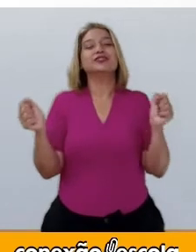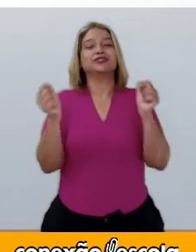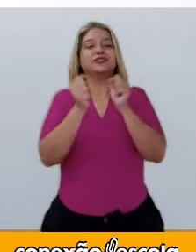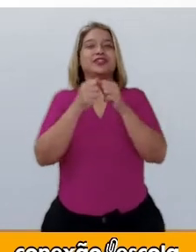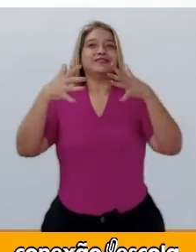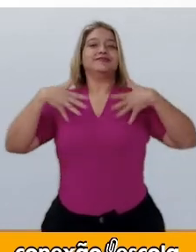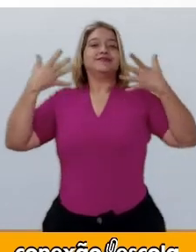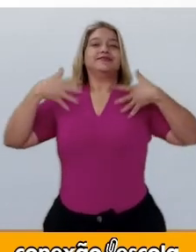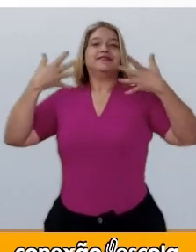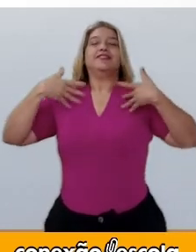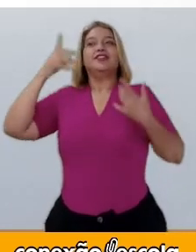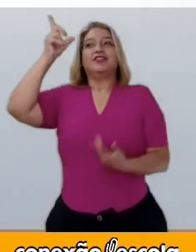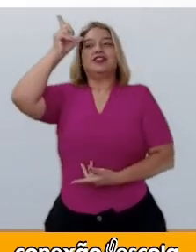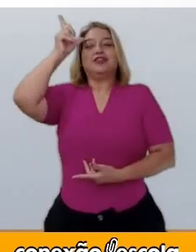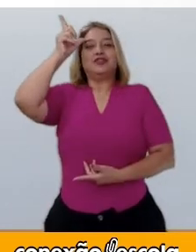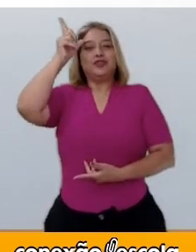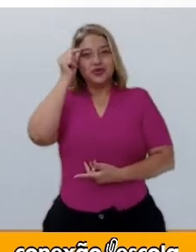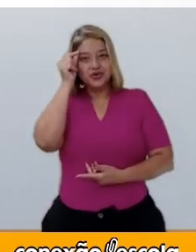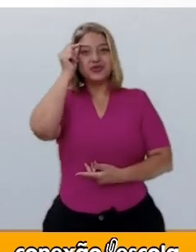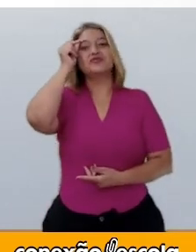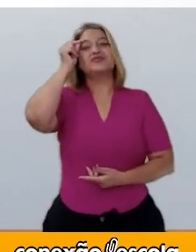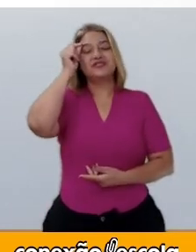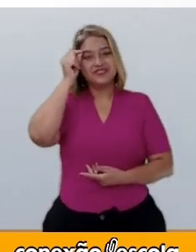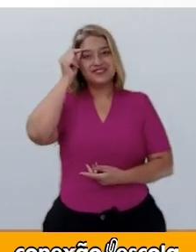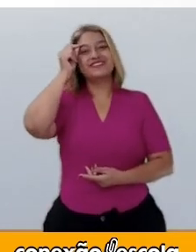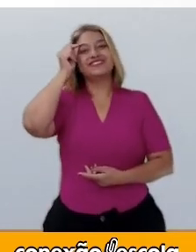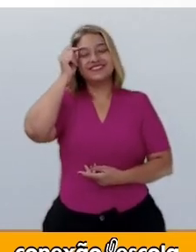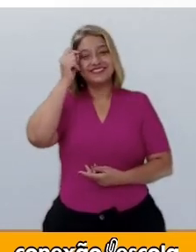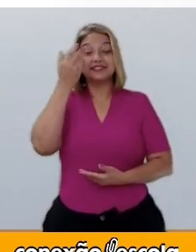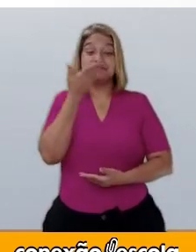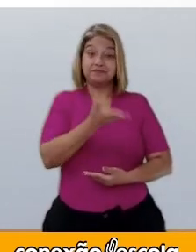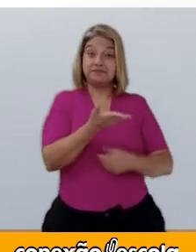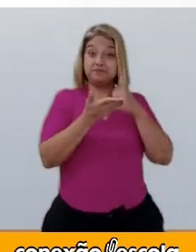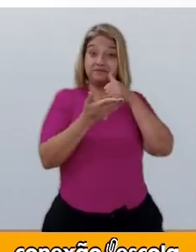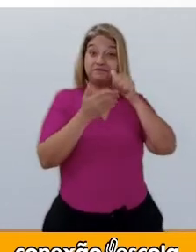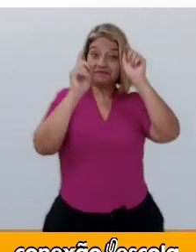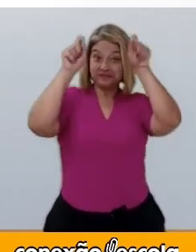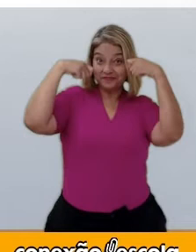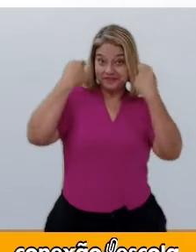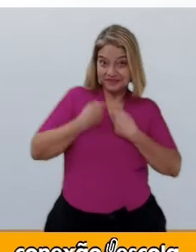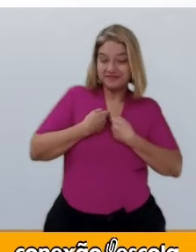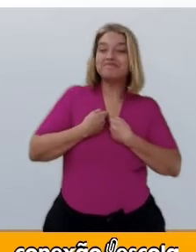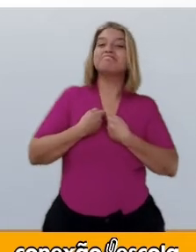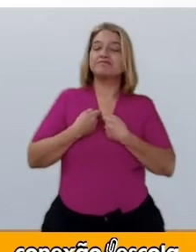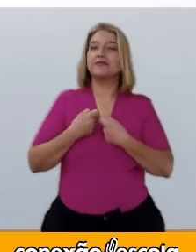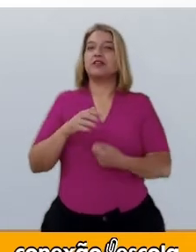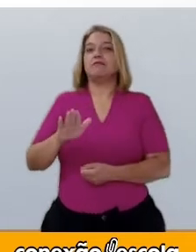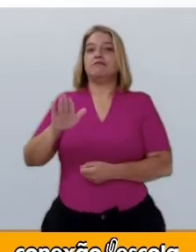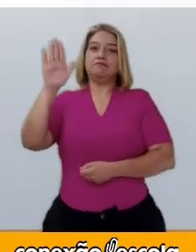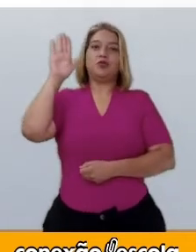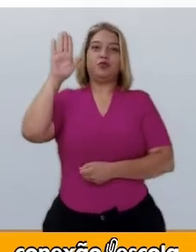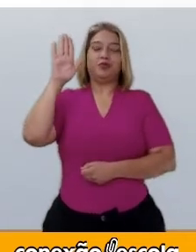aliviados e felizes. Chapeuzinho então prometeu.